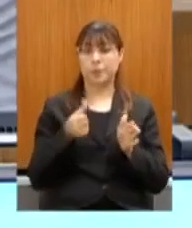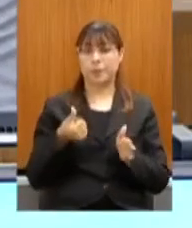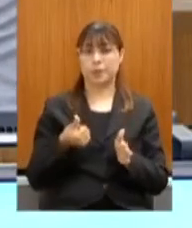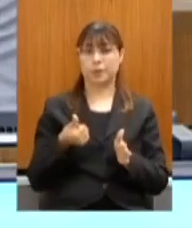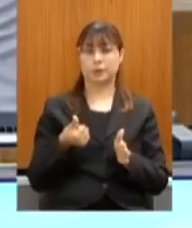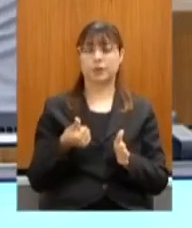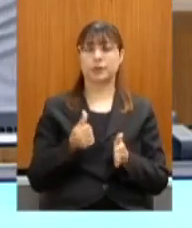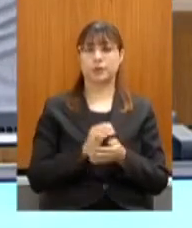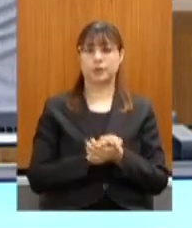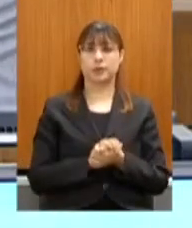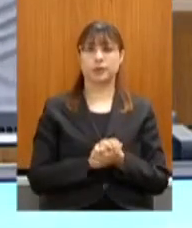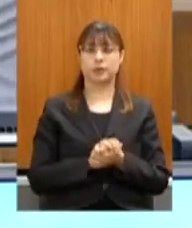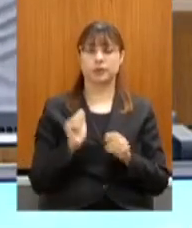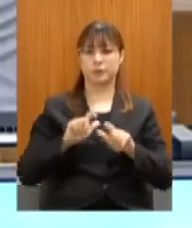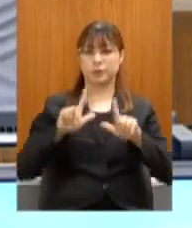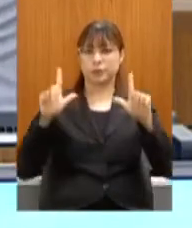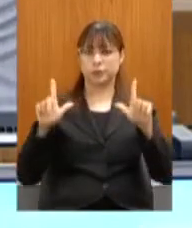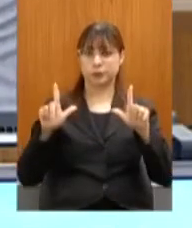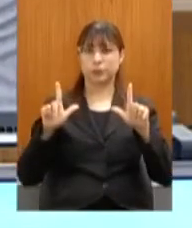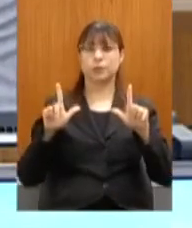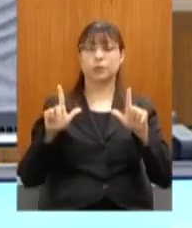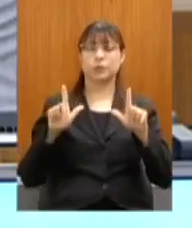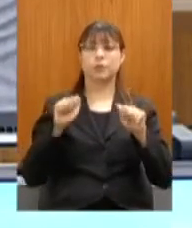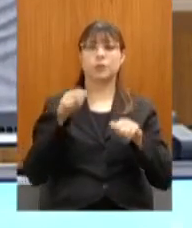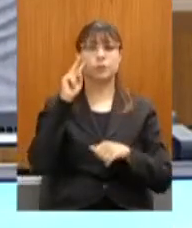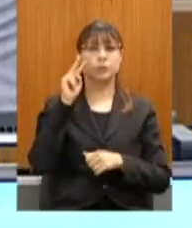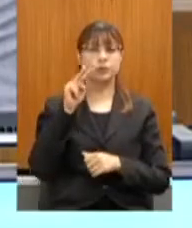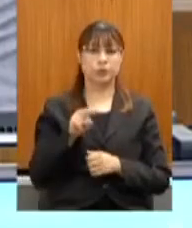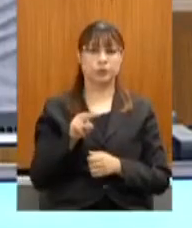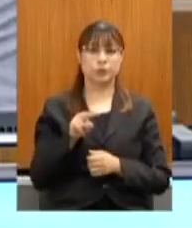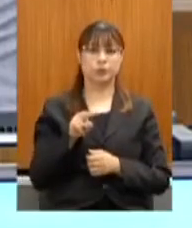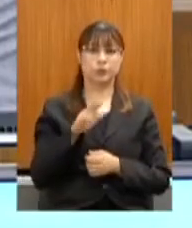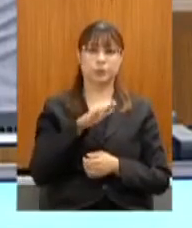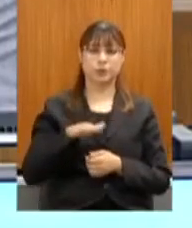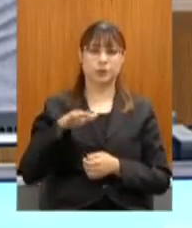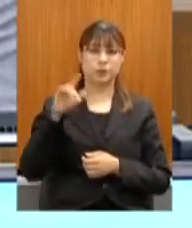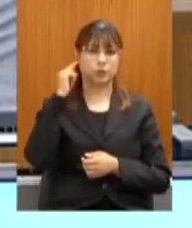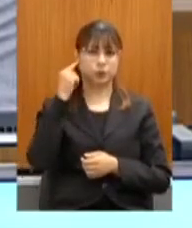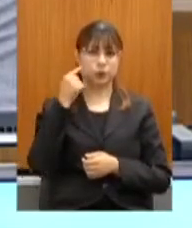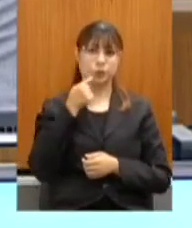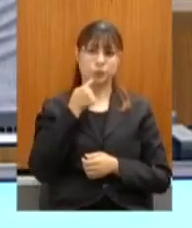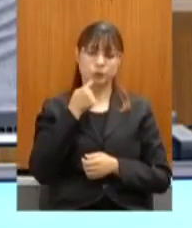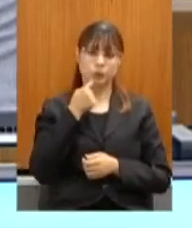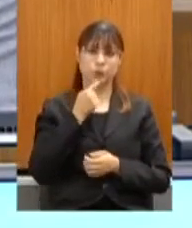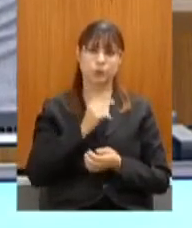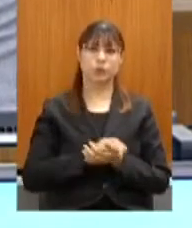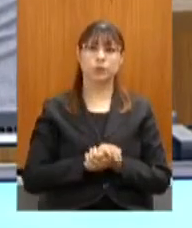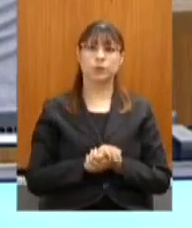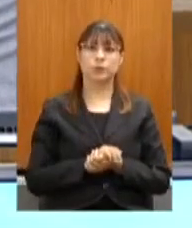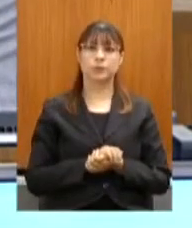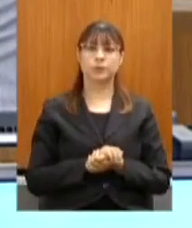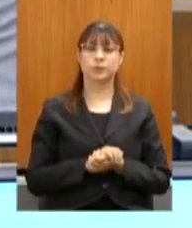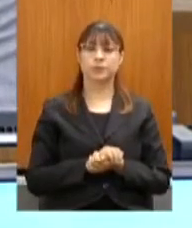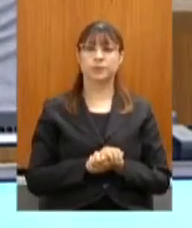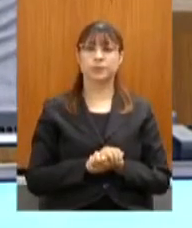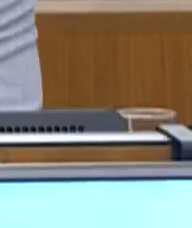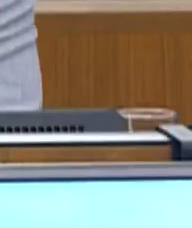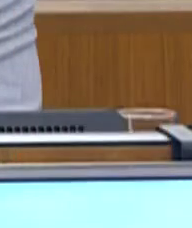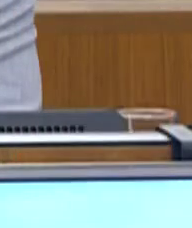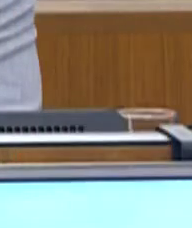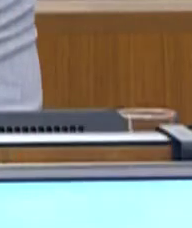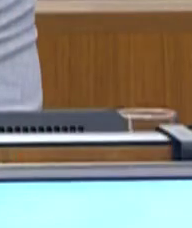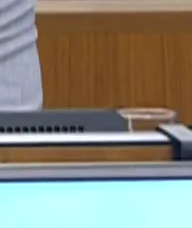emissora aberta, programa acessível e voltado para as crianças surdas. Doze novas séries de